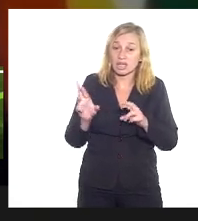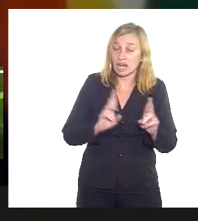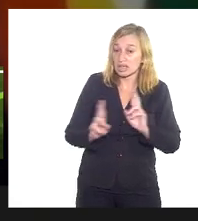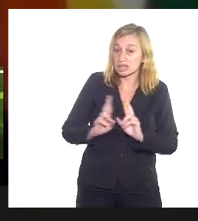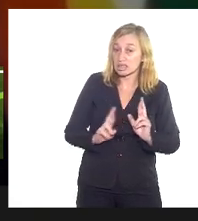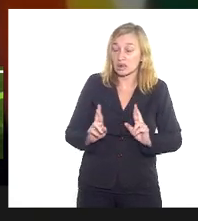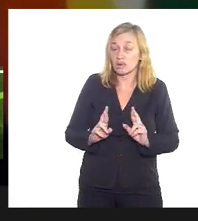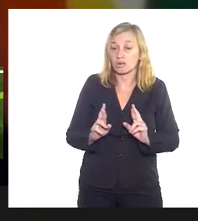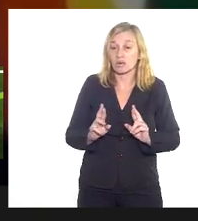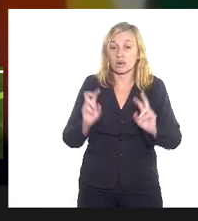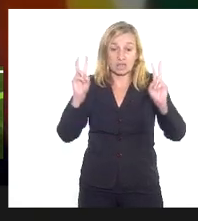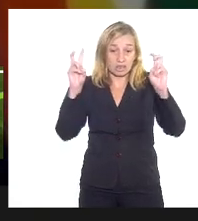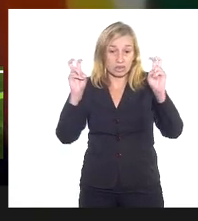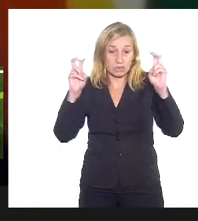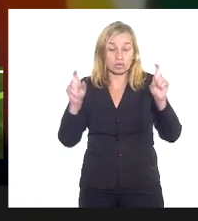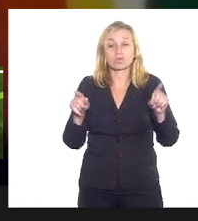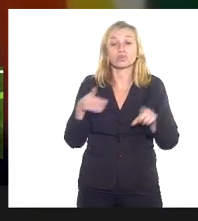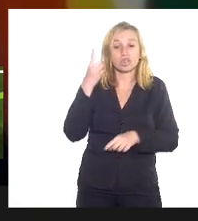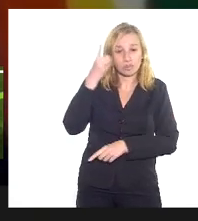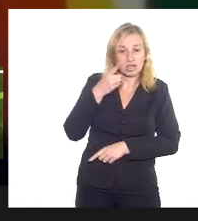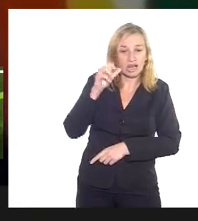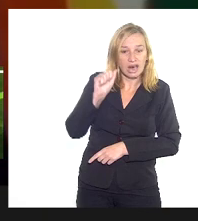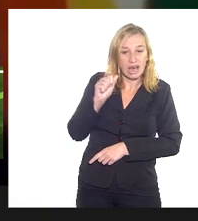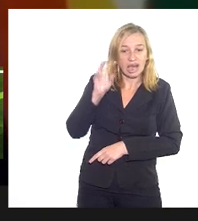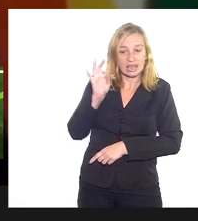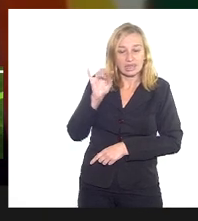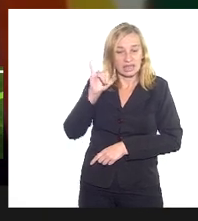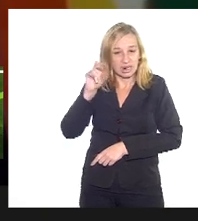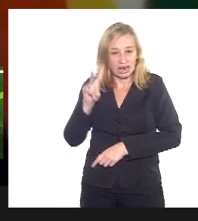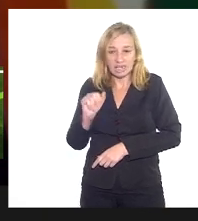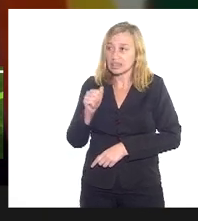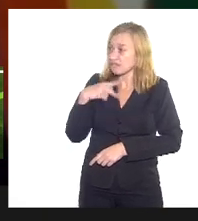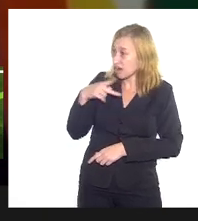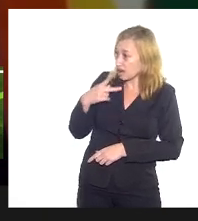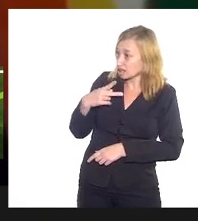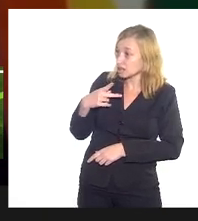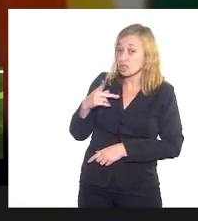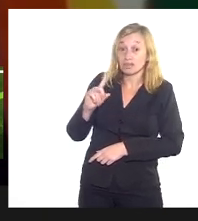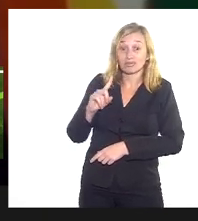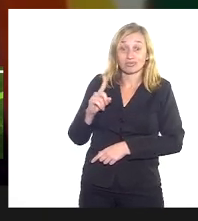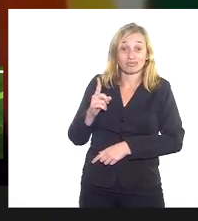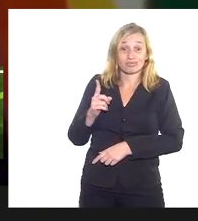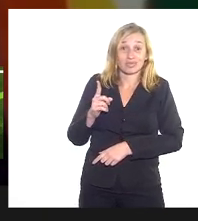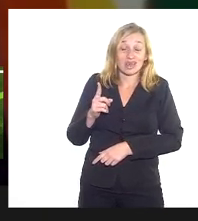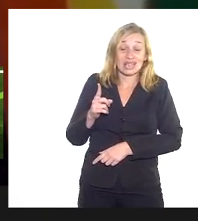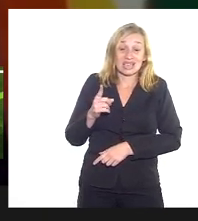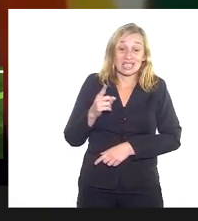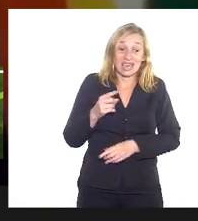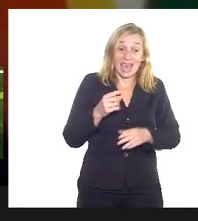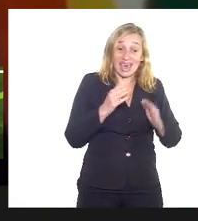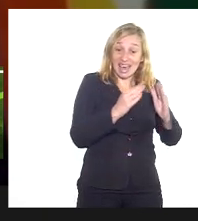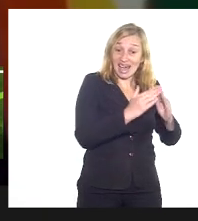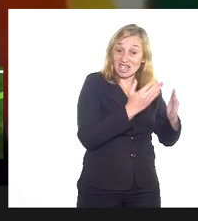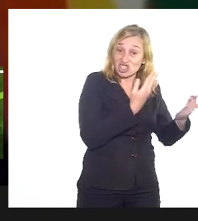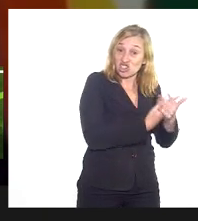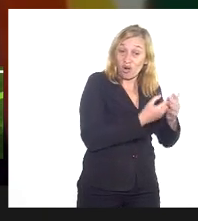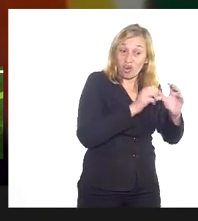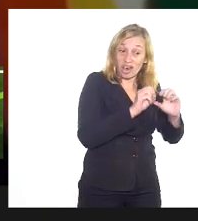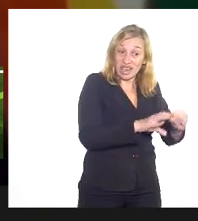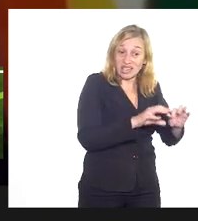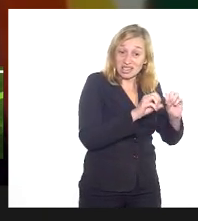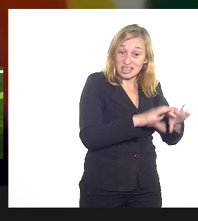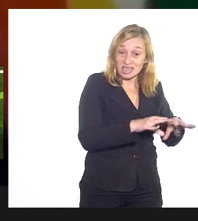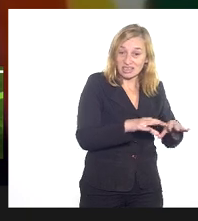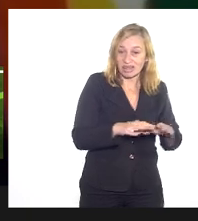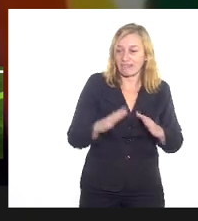O deputado Átila tem razão quando ele diz que também não adianta a escola quando em casa as crianças são muito,